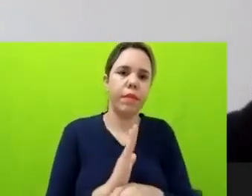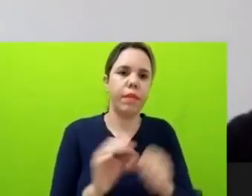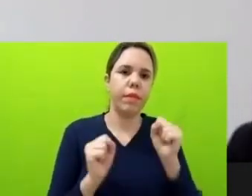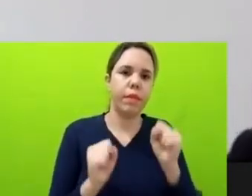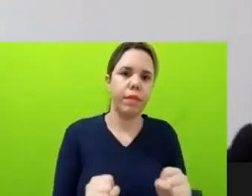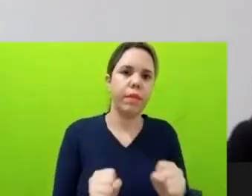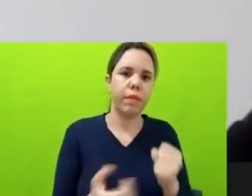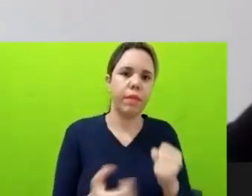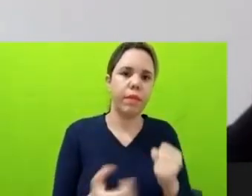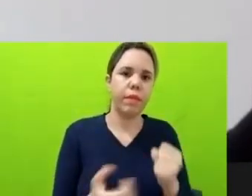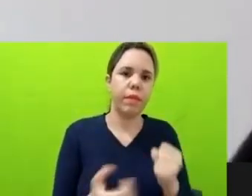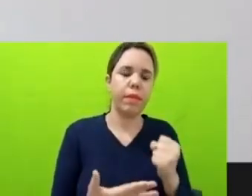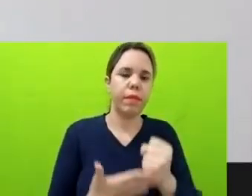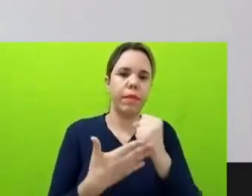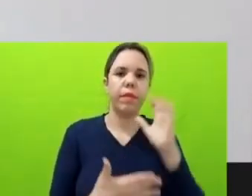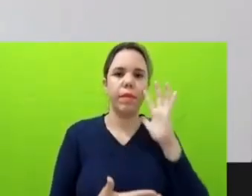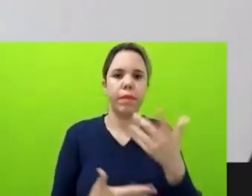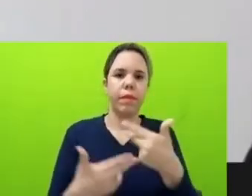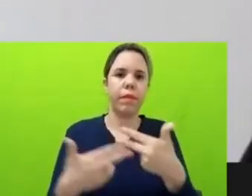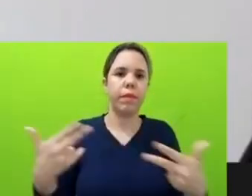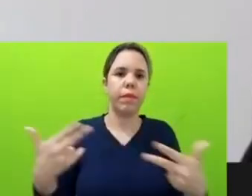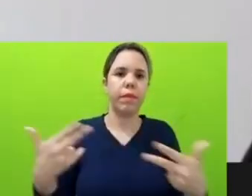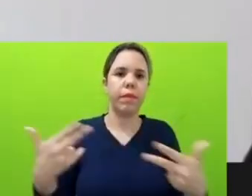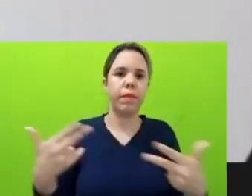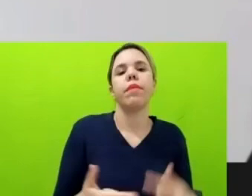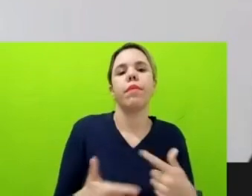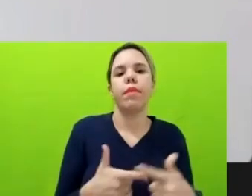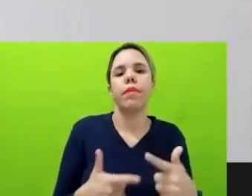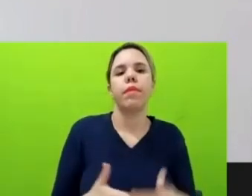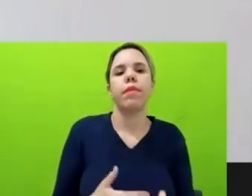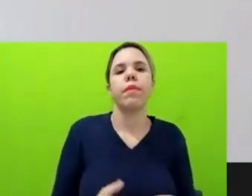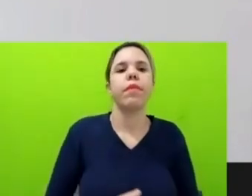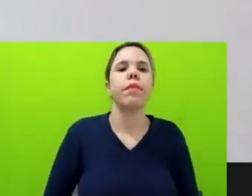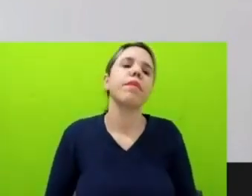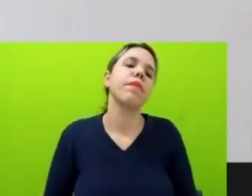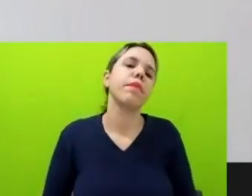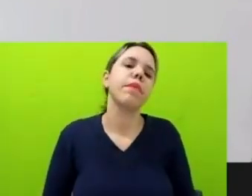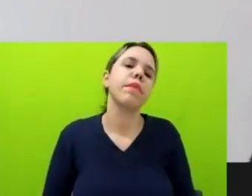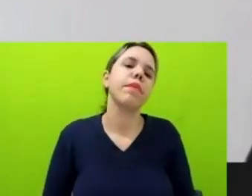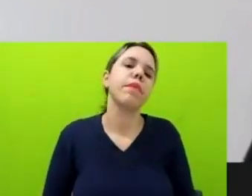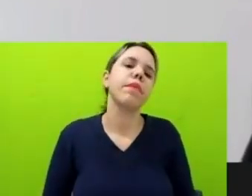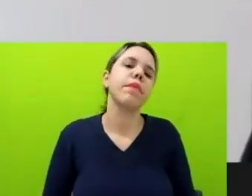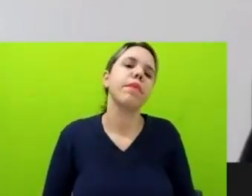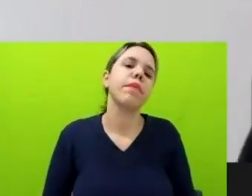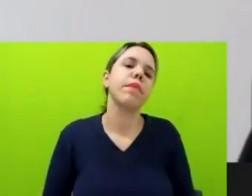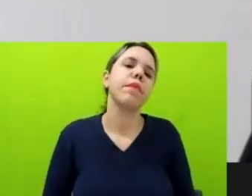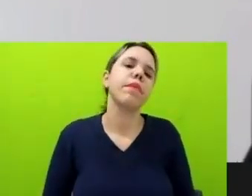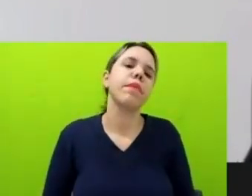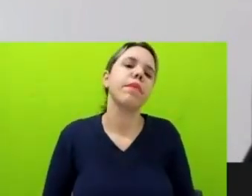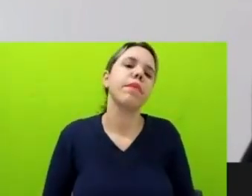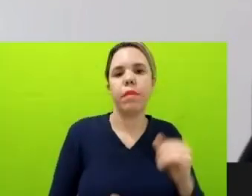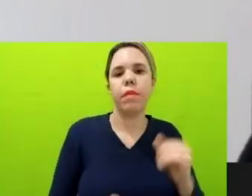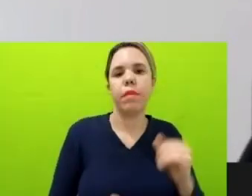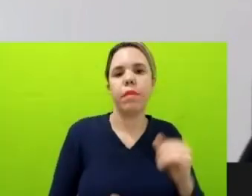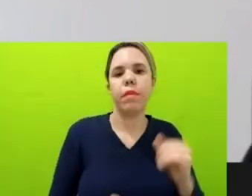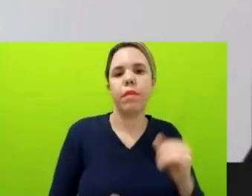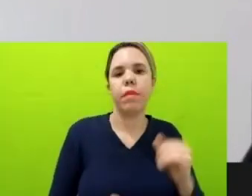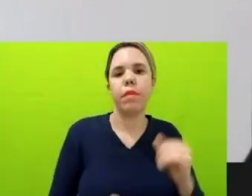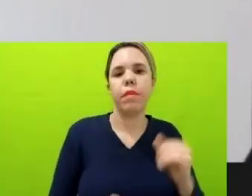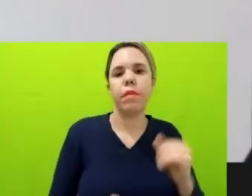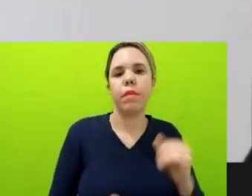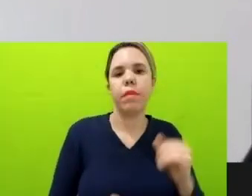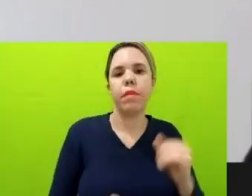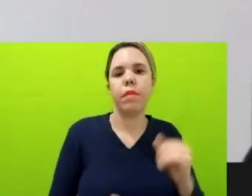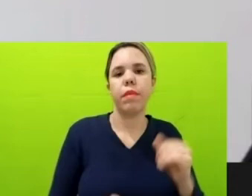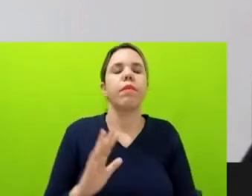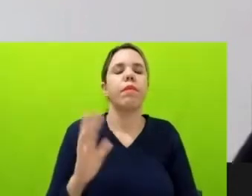problemas que se tem hoje, sobretudo quando a gente está discutindo floresta, desmatamento e tudo. Então, eu acho que a